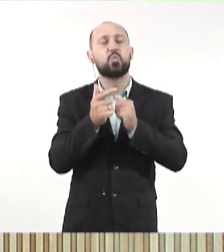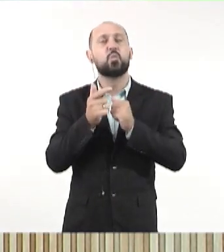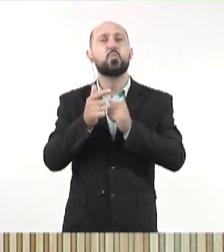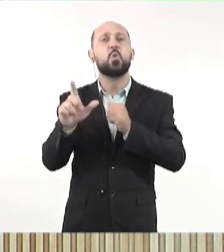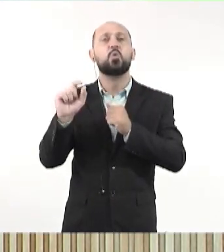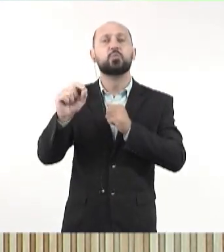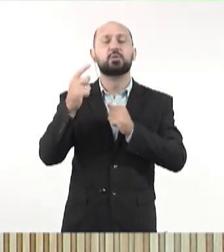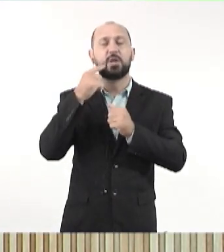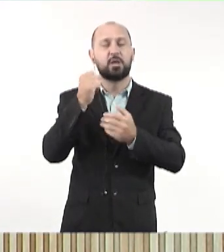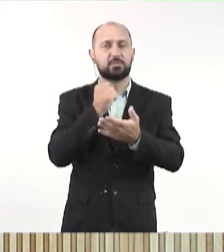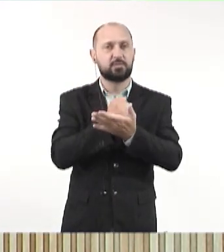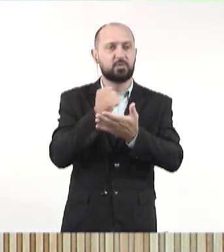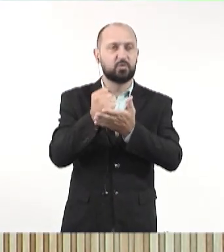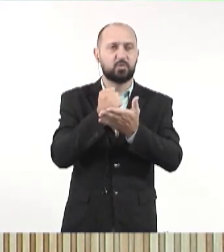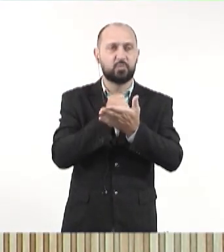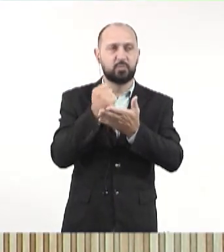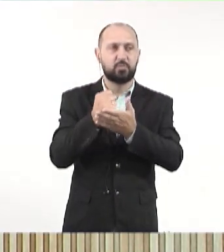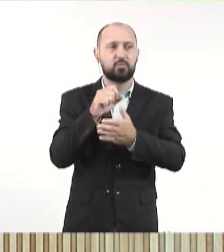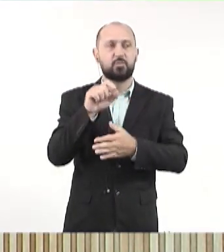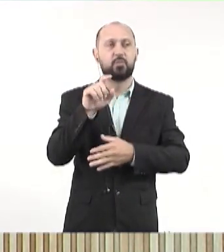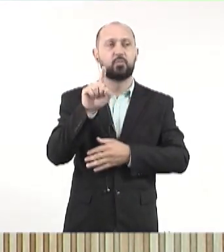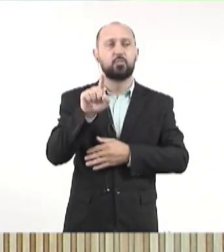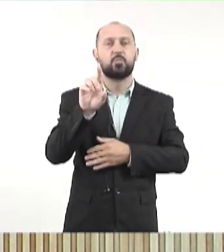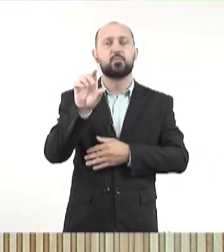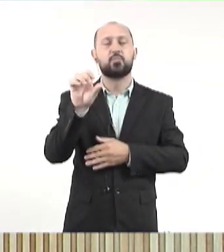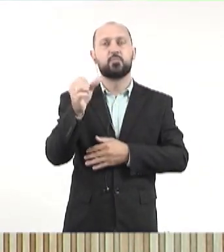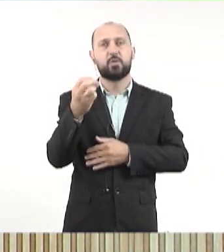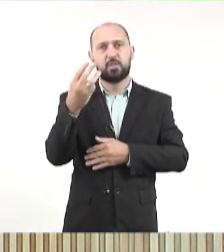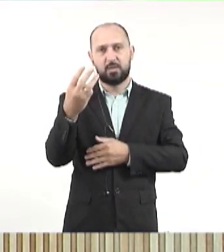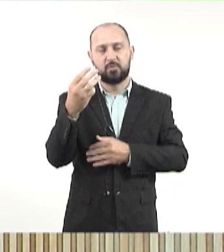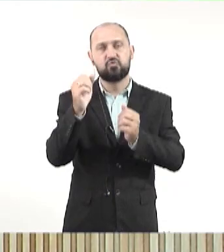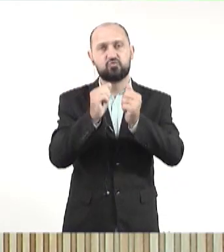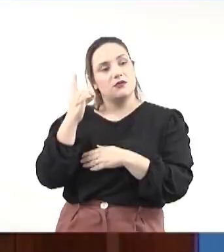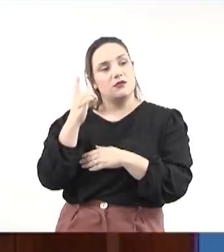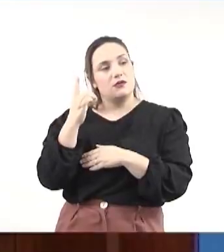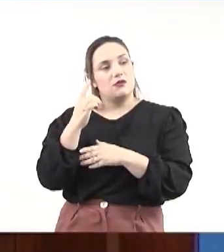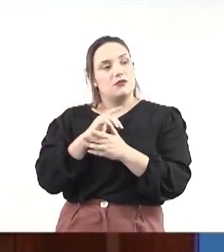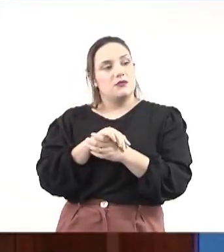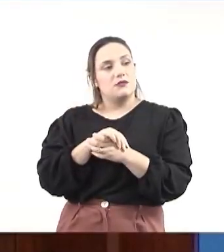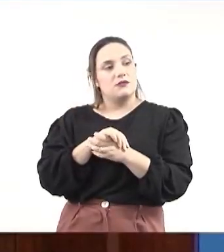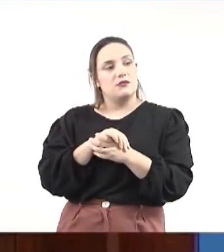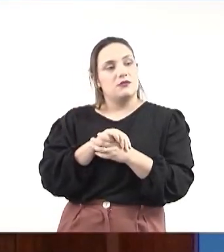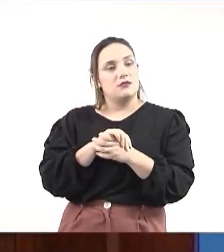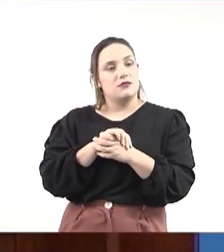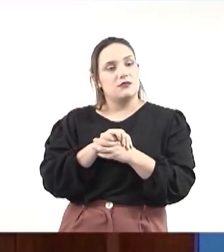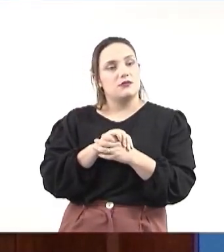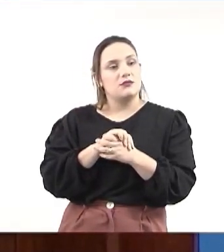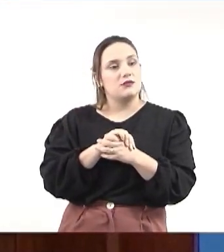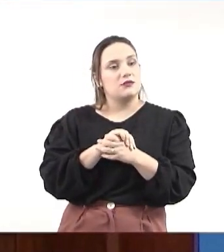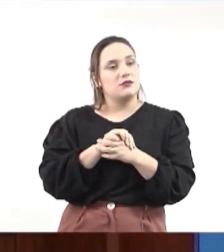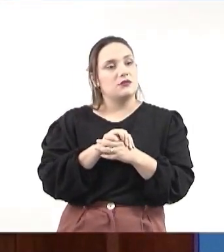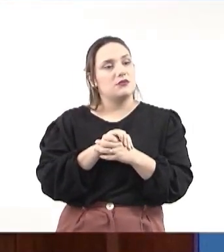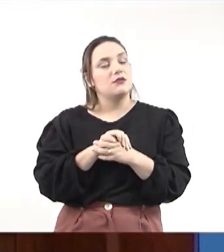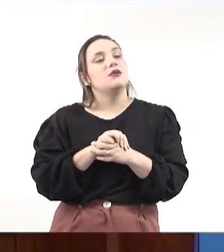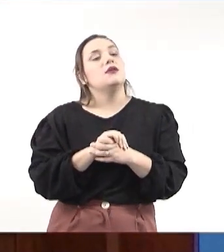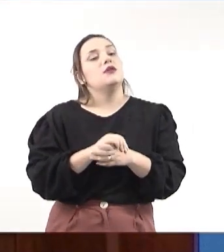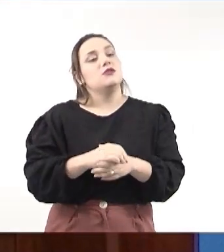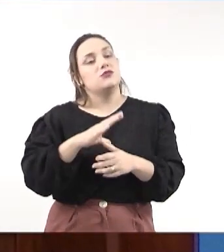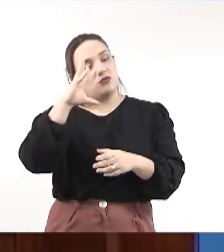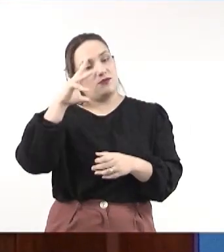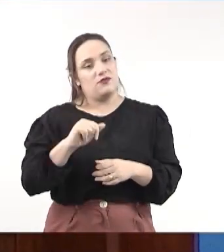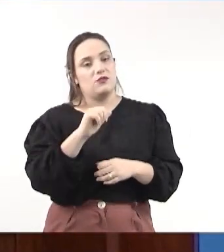outros entes esse contrato da BR-163 com a CCR. Essa decisão do Supremo, volto a dizer,